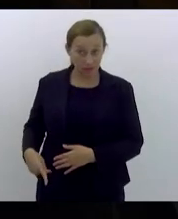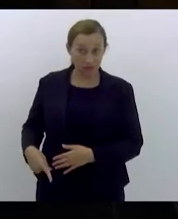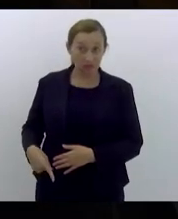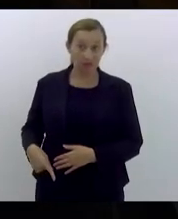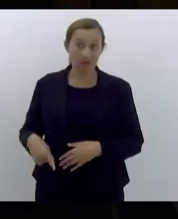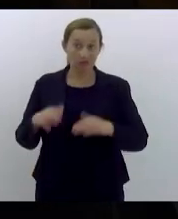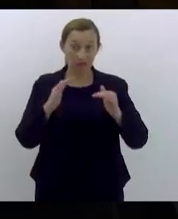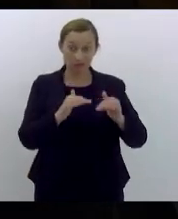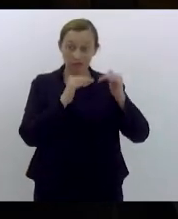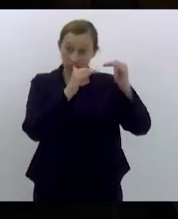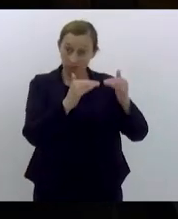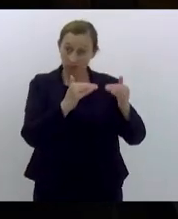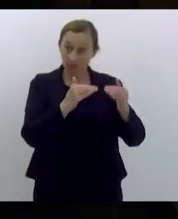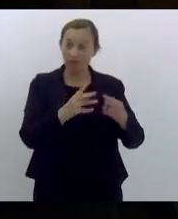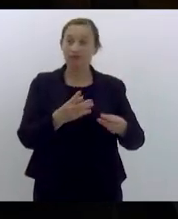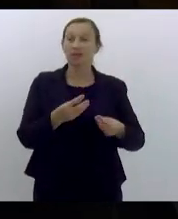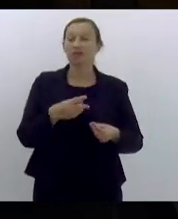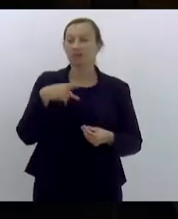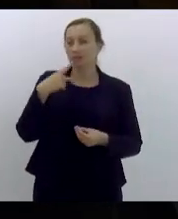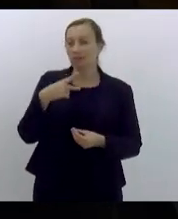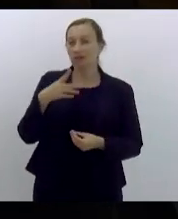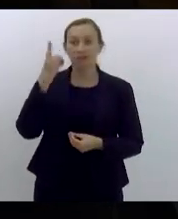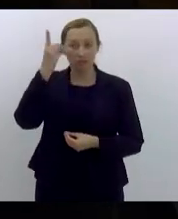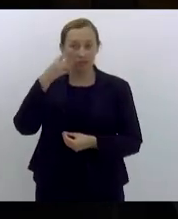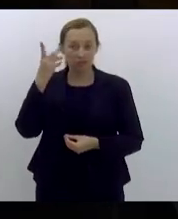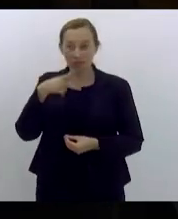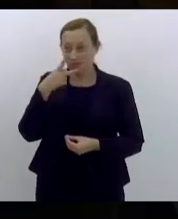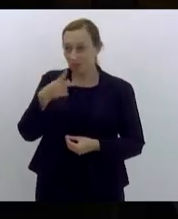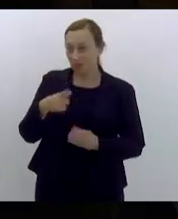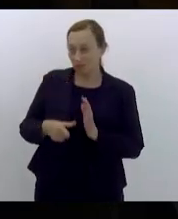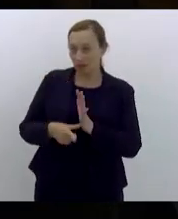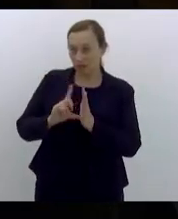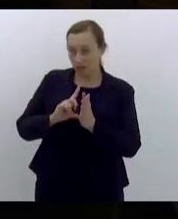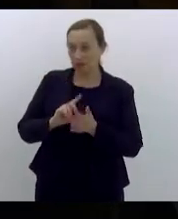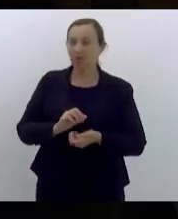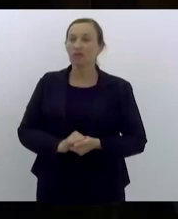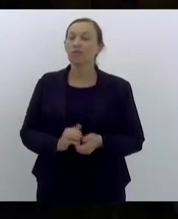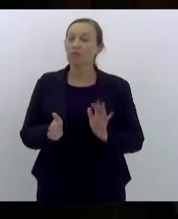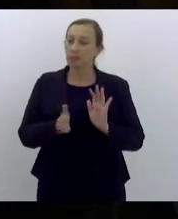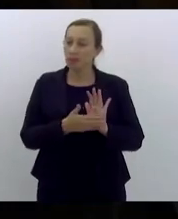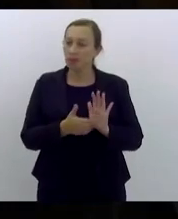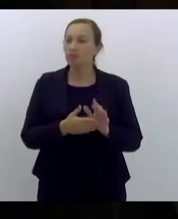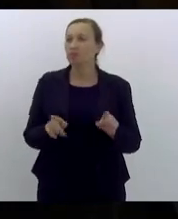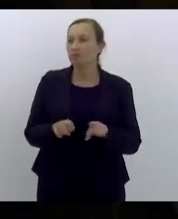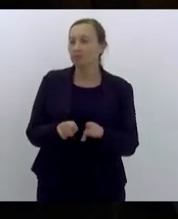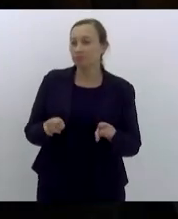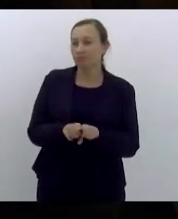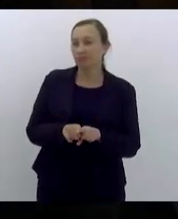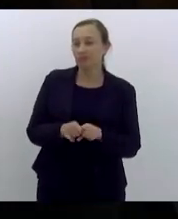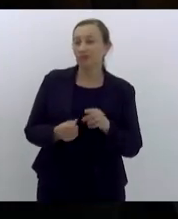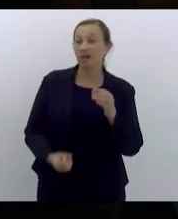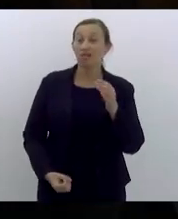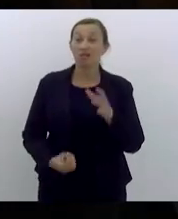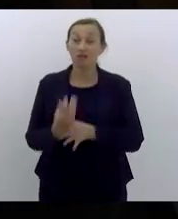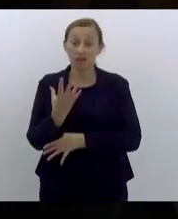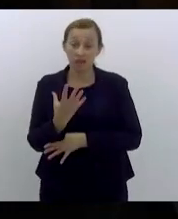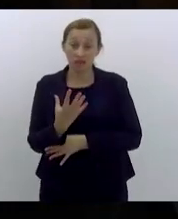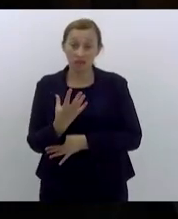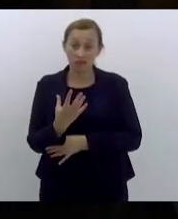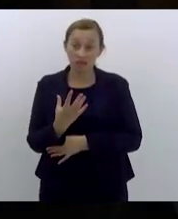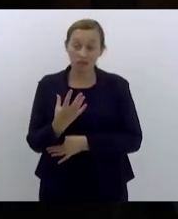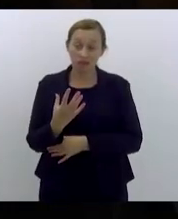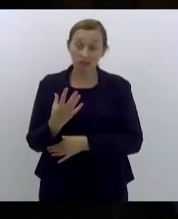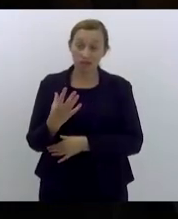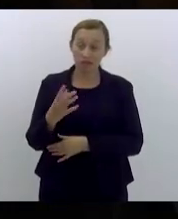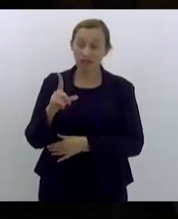excelência concedidas ao deputado que me antecedeu nós propomos também a criação da linha